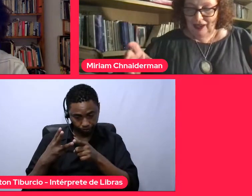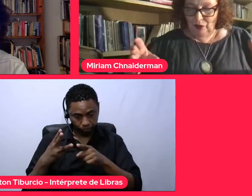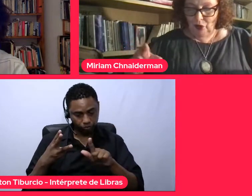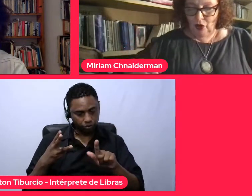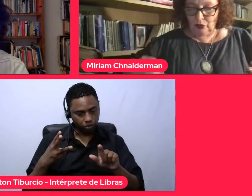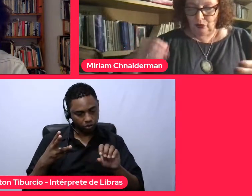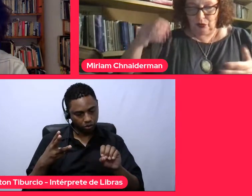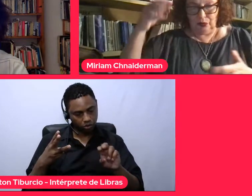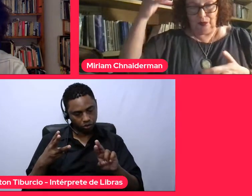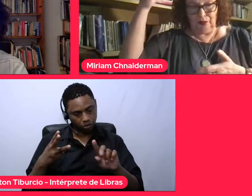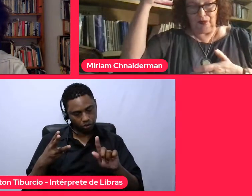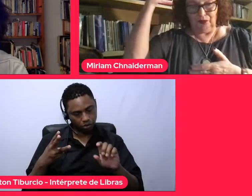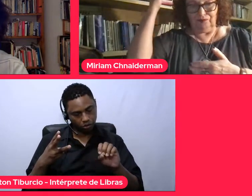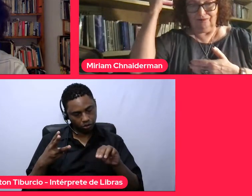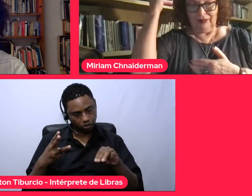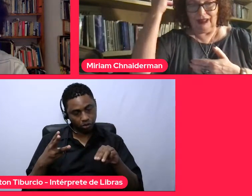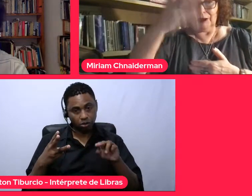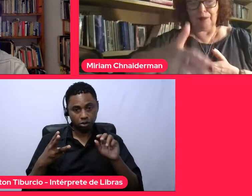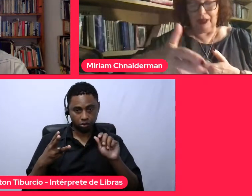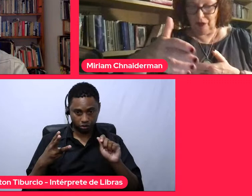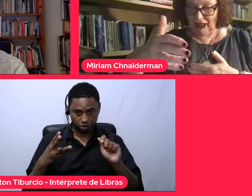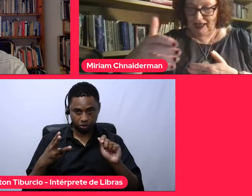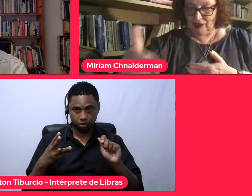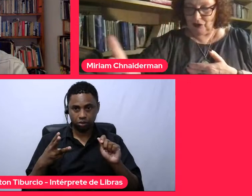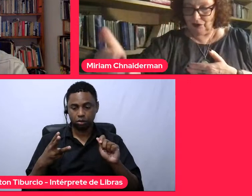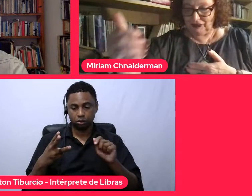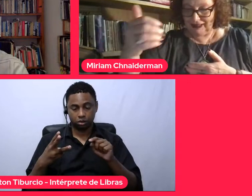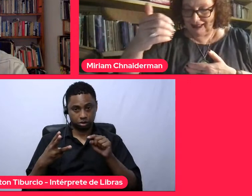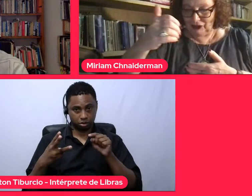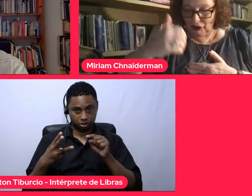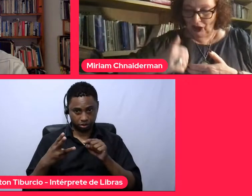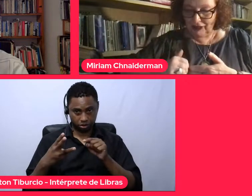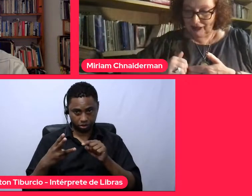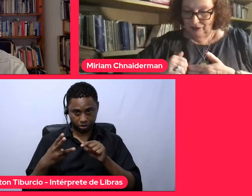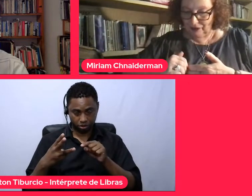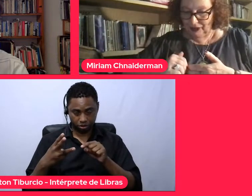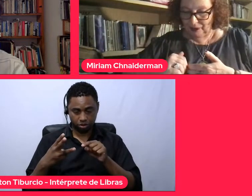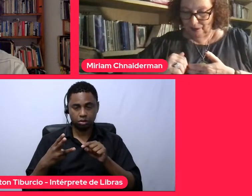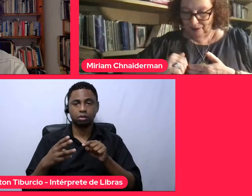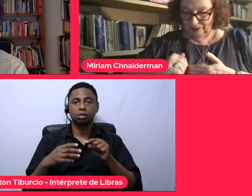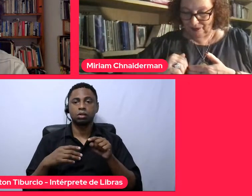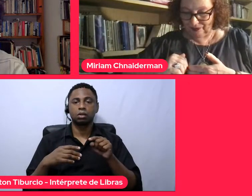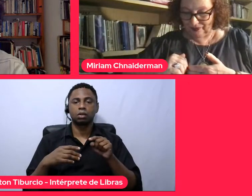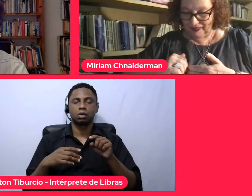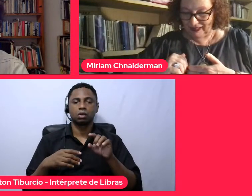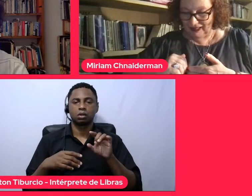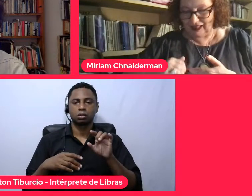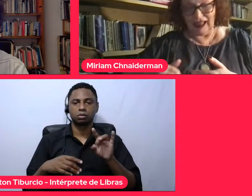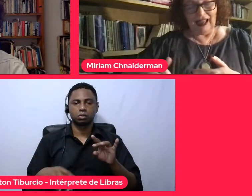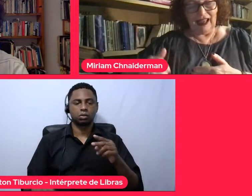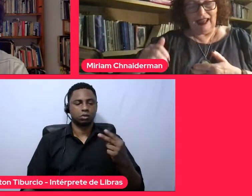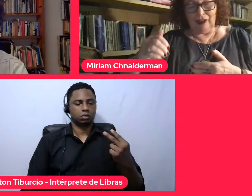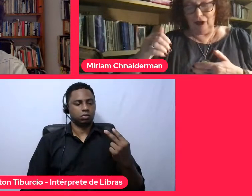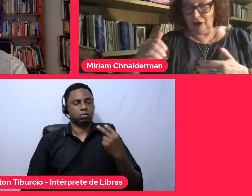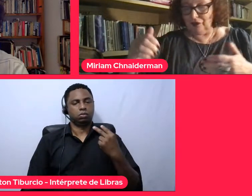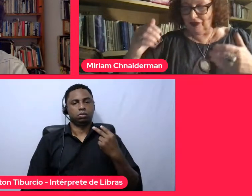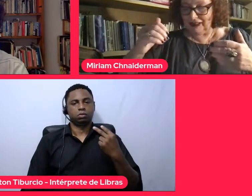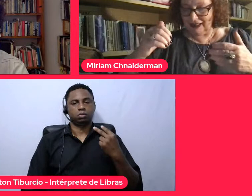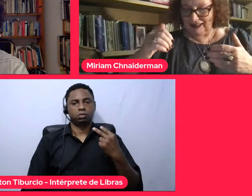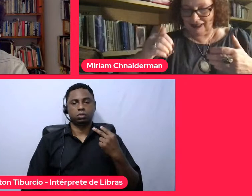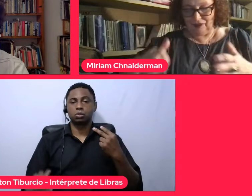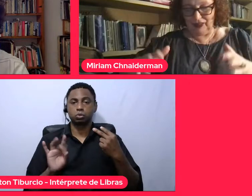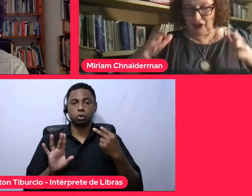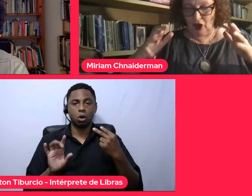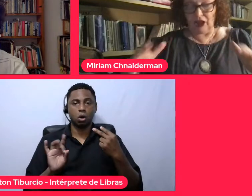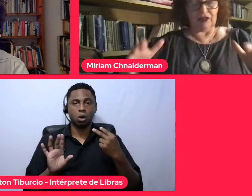é o outro especular, é onde você só se vê. E quando